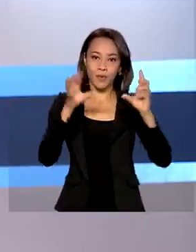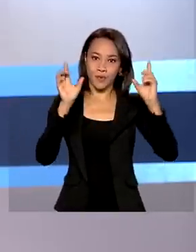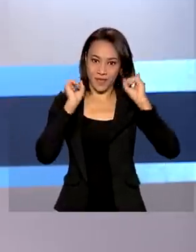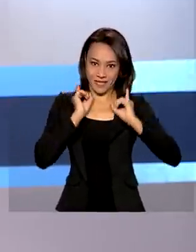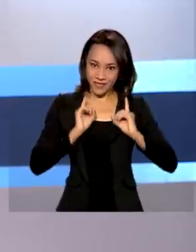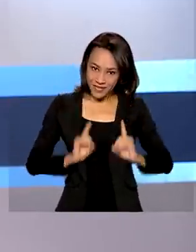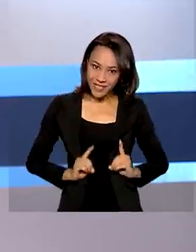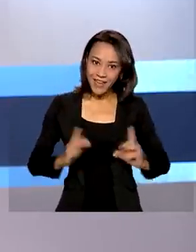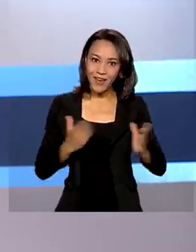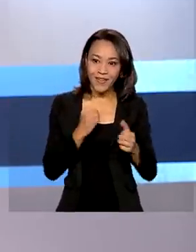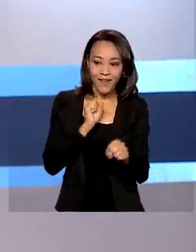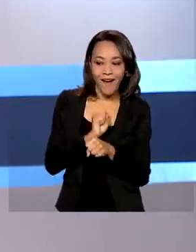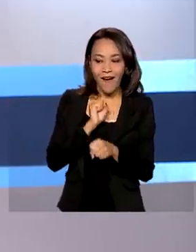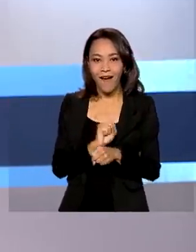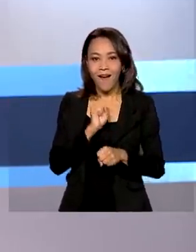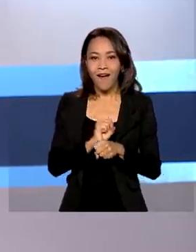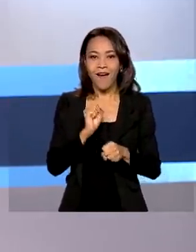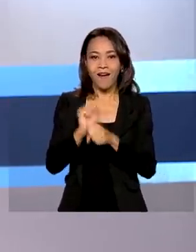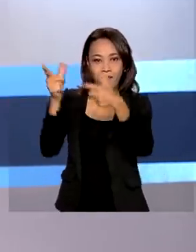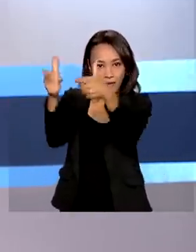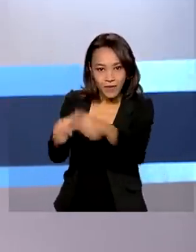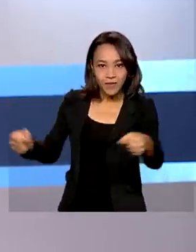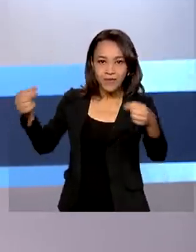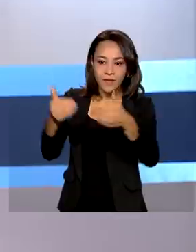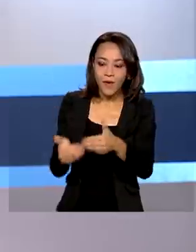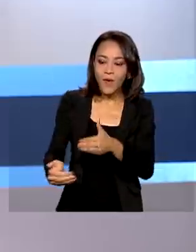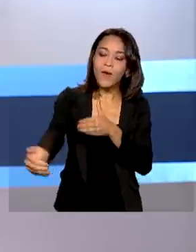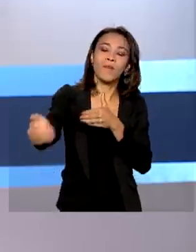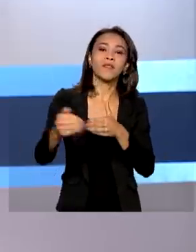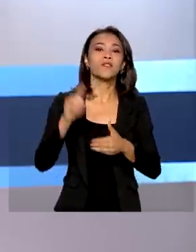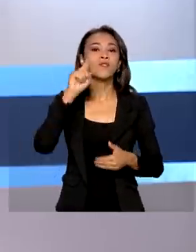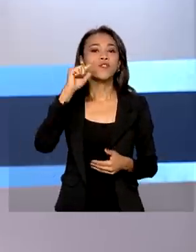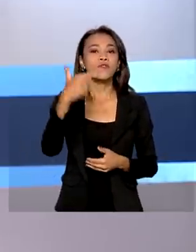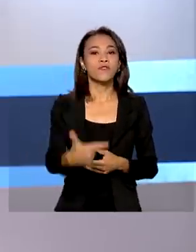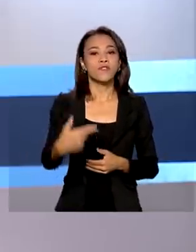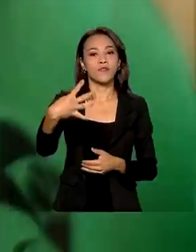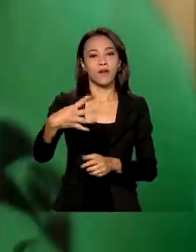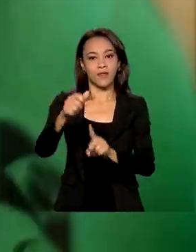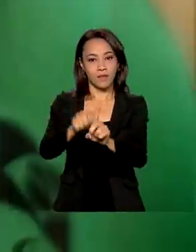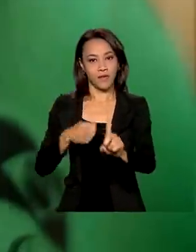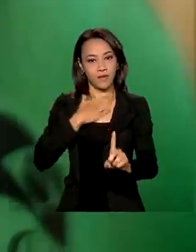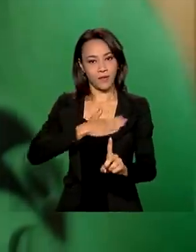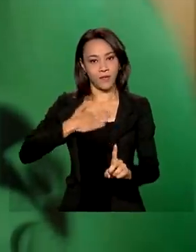regressiva para Tóquio. Os Jogos Paralímpicos começam em 24 de agosto.